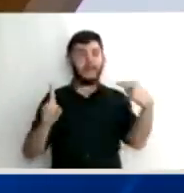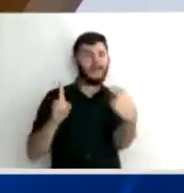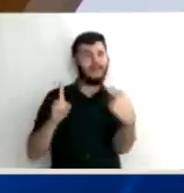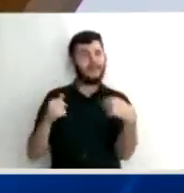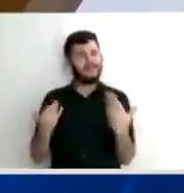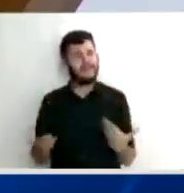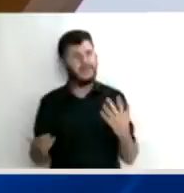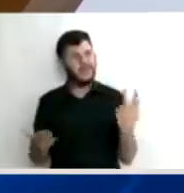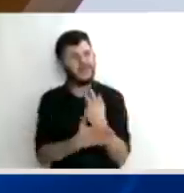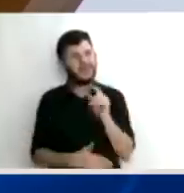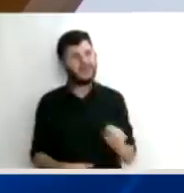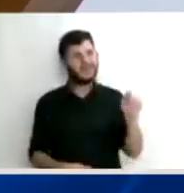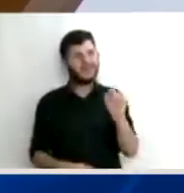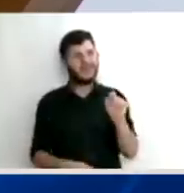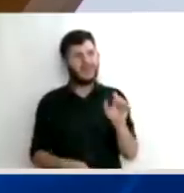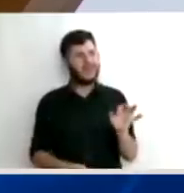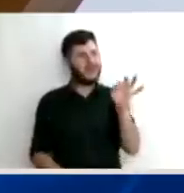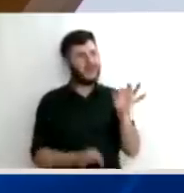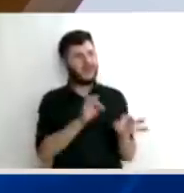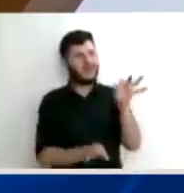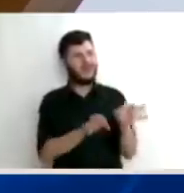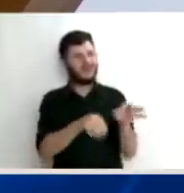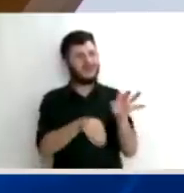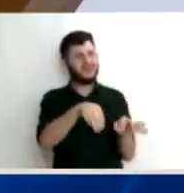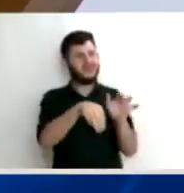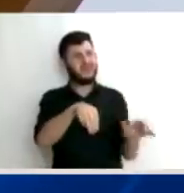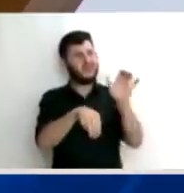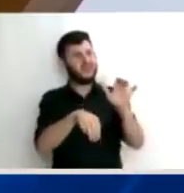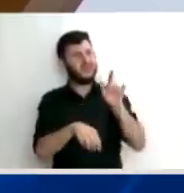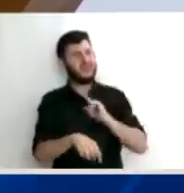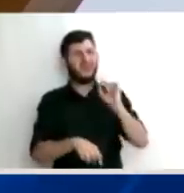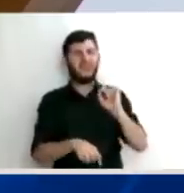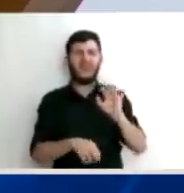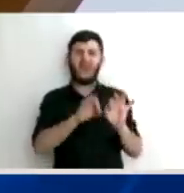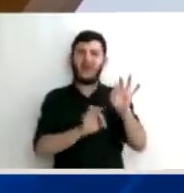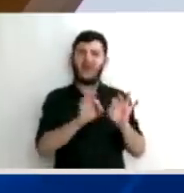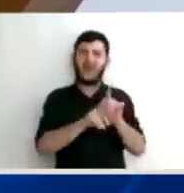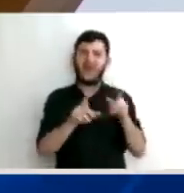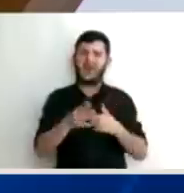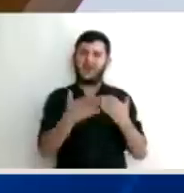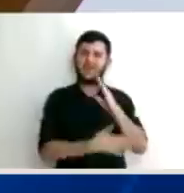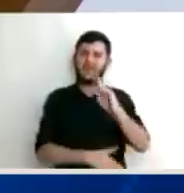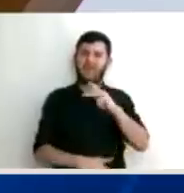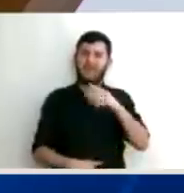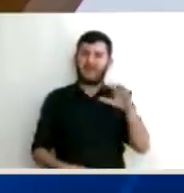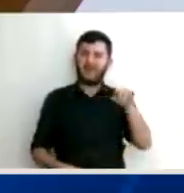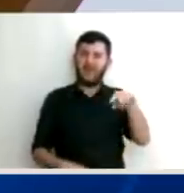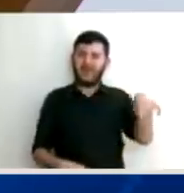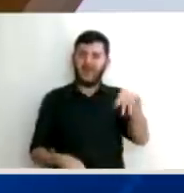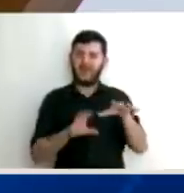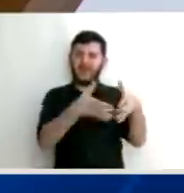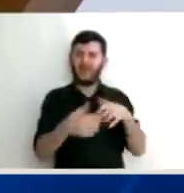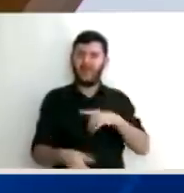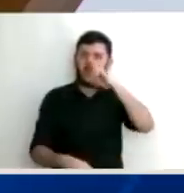emissor, não há como nós sabermos se houve qualquer tipo de edição ou montagem